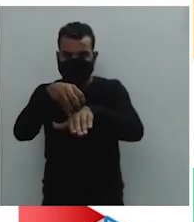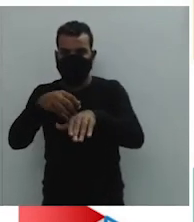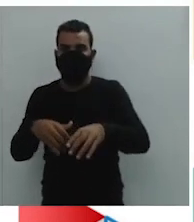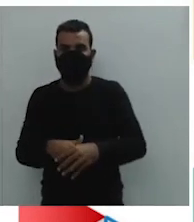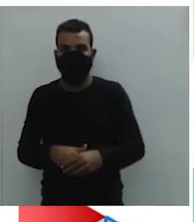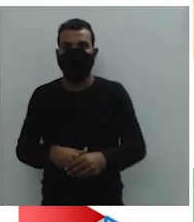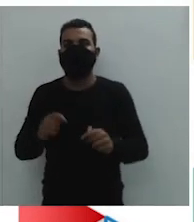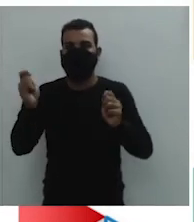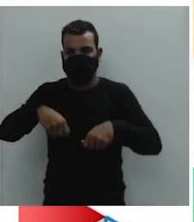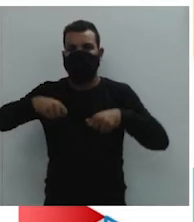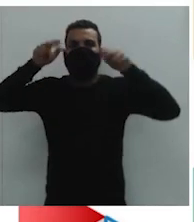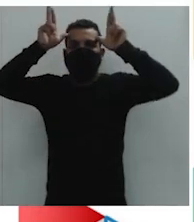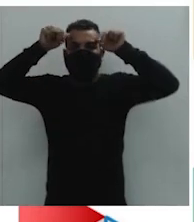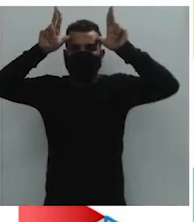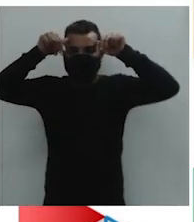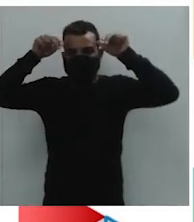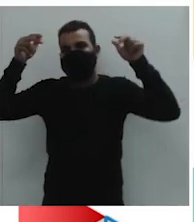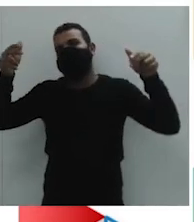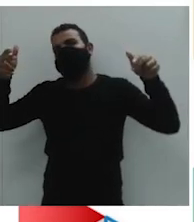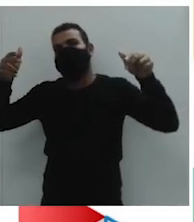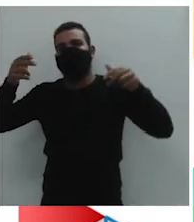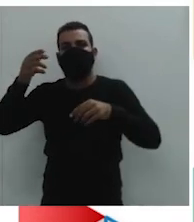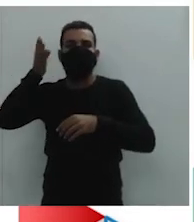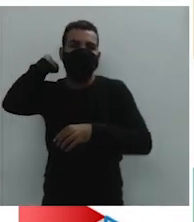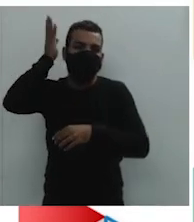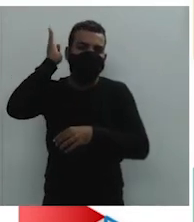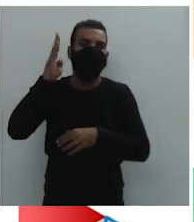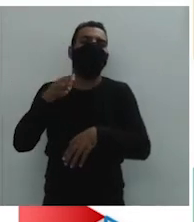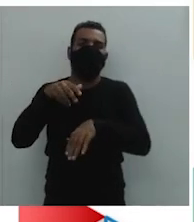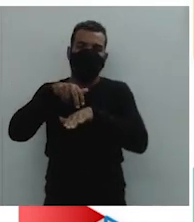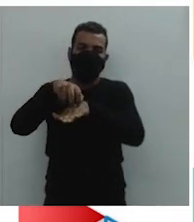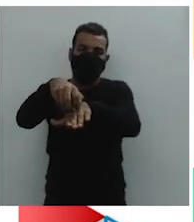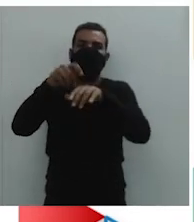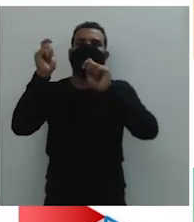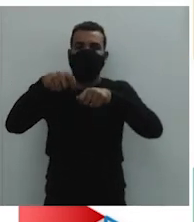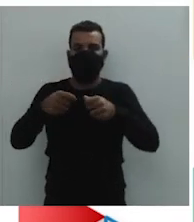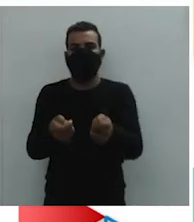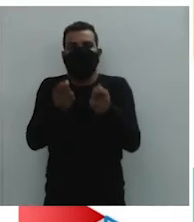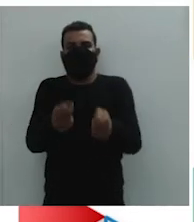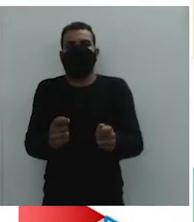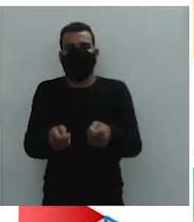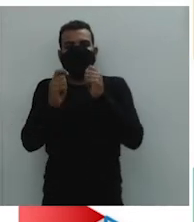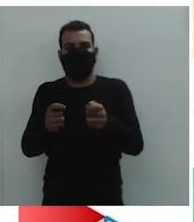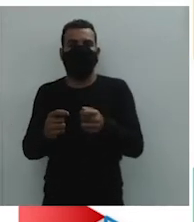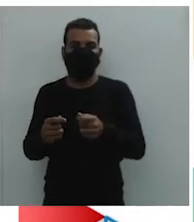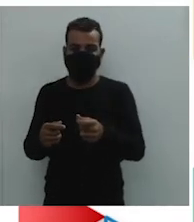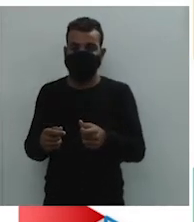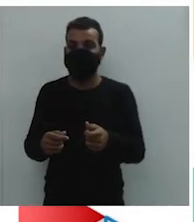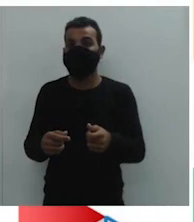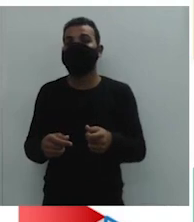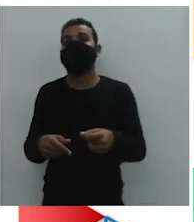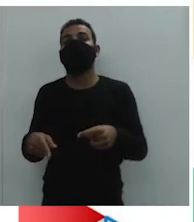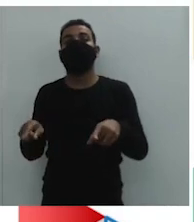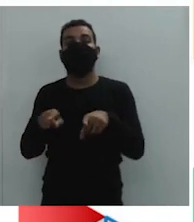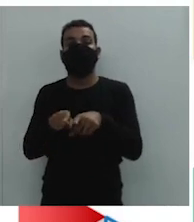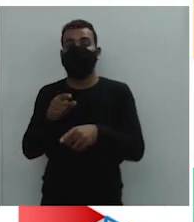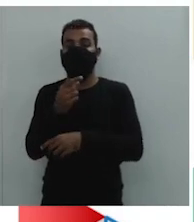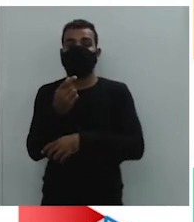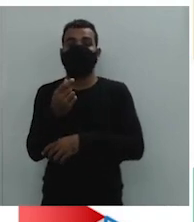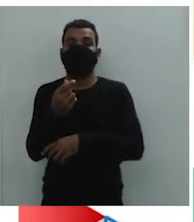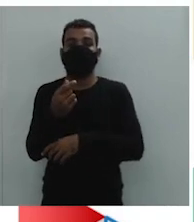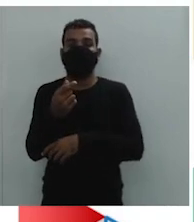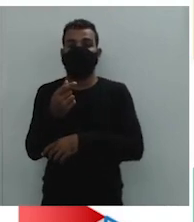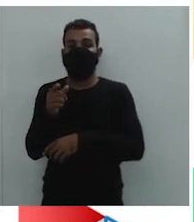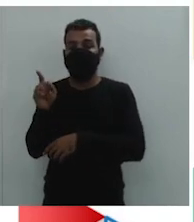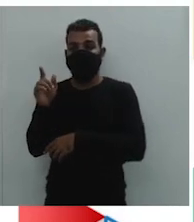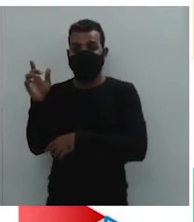entravam cavalos, mulas e burros. Que também desempenhou importante papel